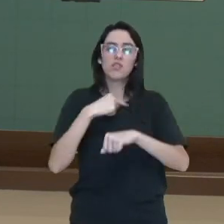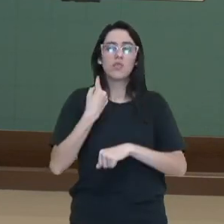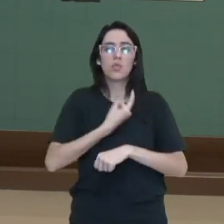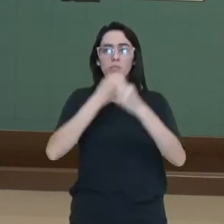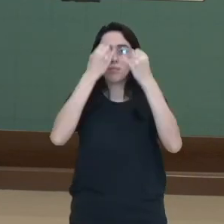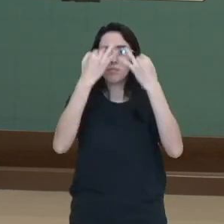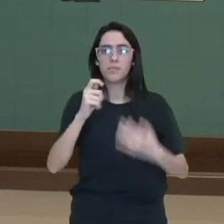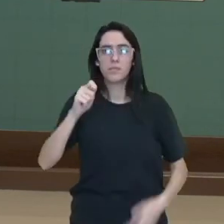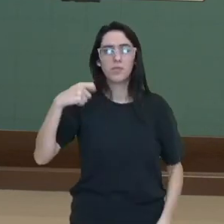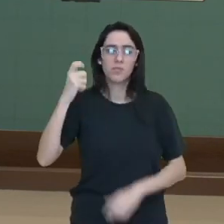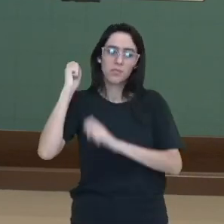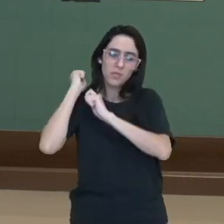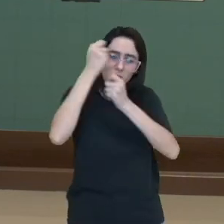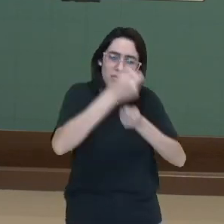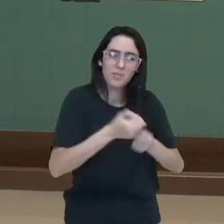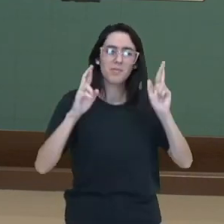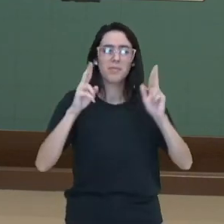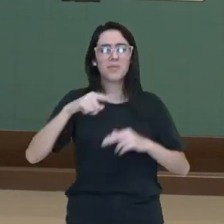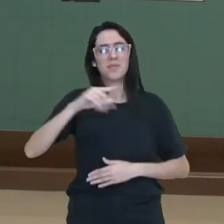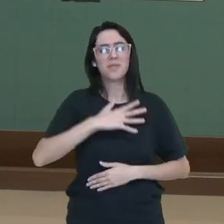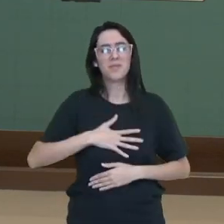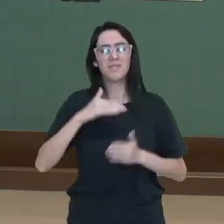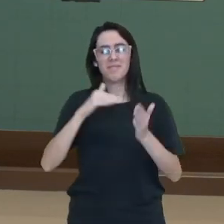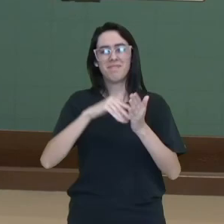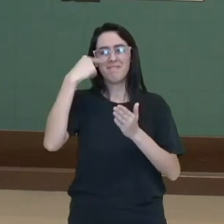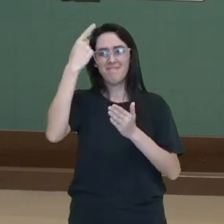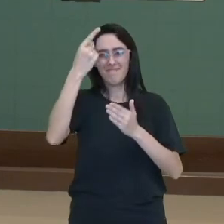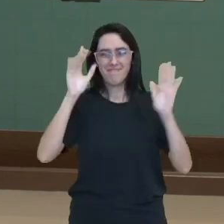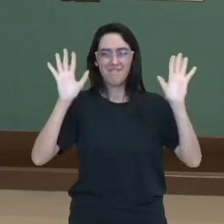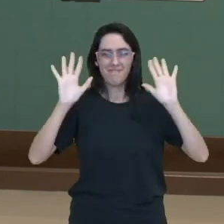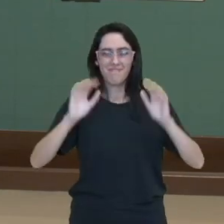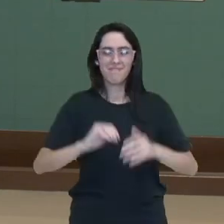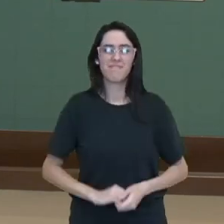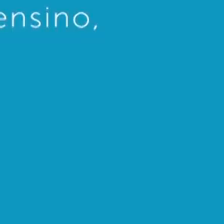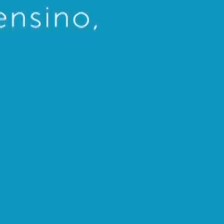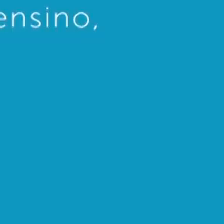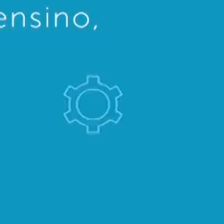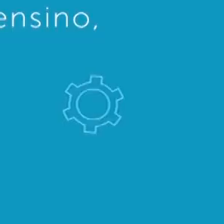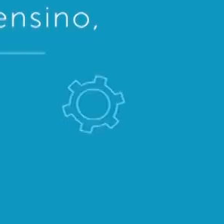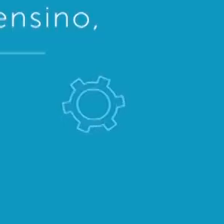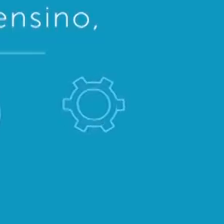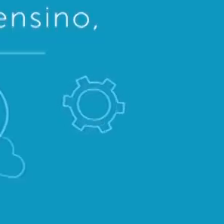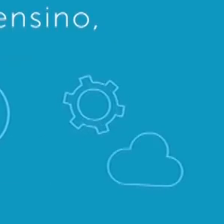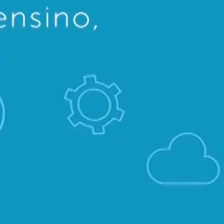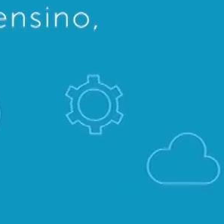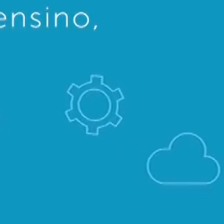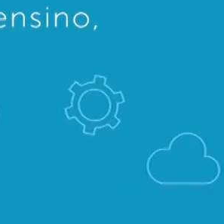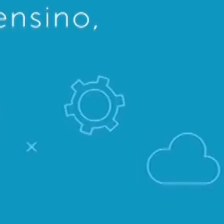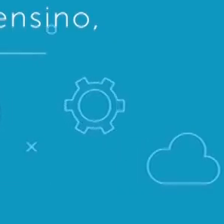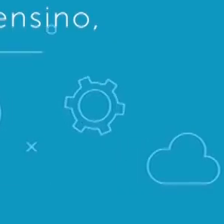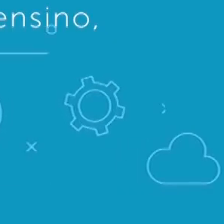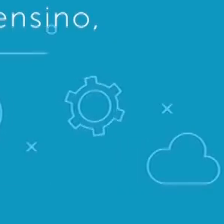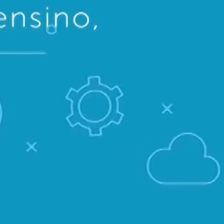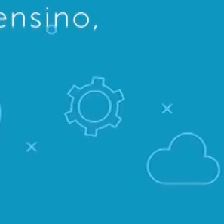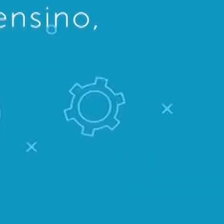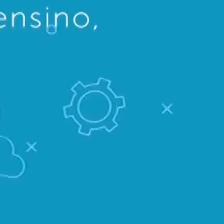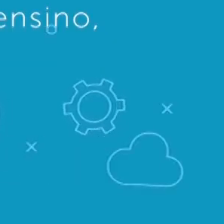falamos sobre o judô. Espero que vocês tenham gostado. Até breve! Tchau, tchau!